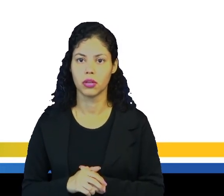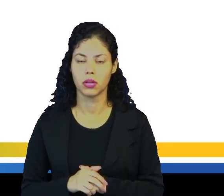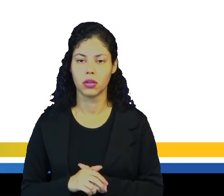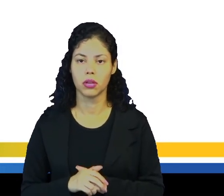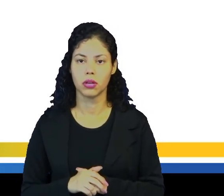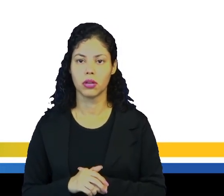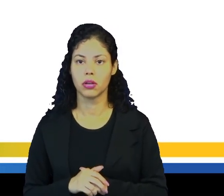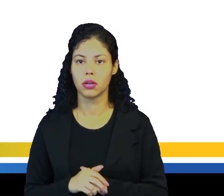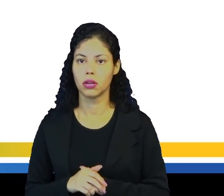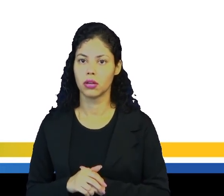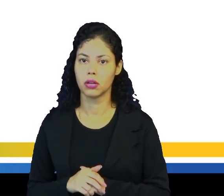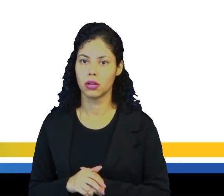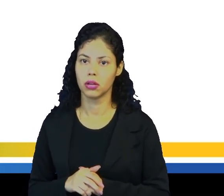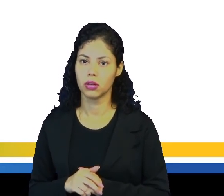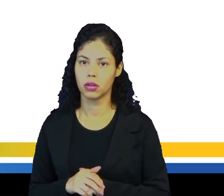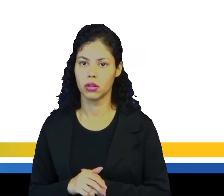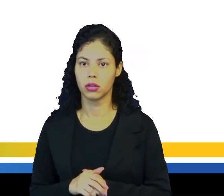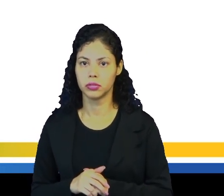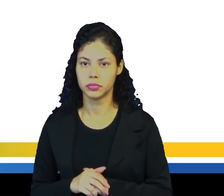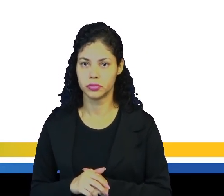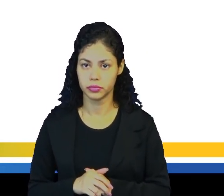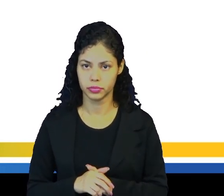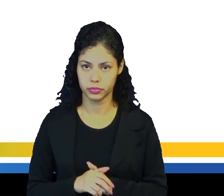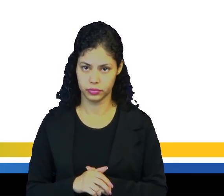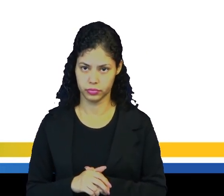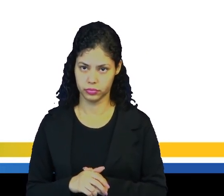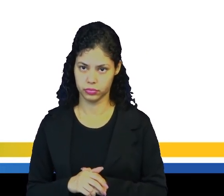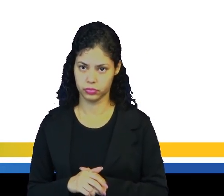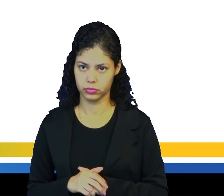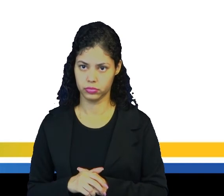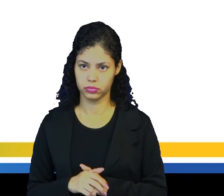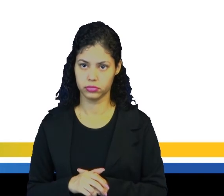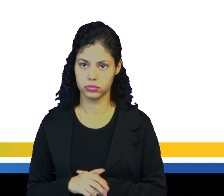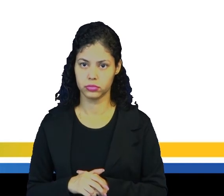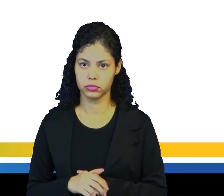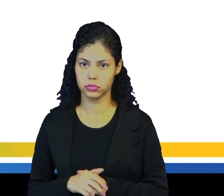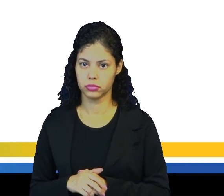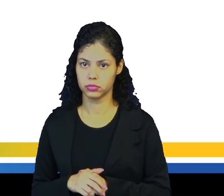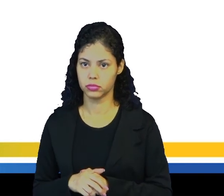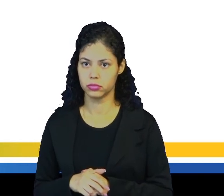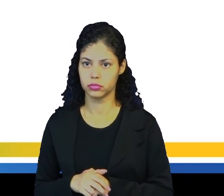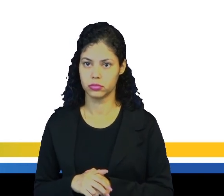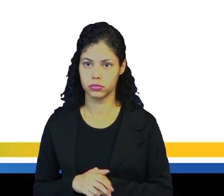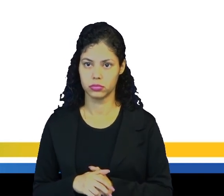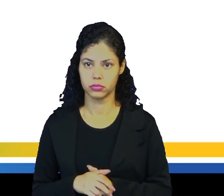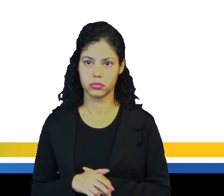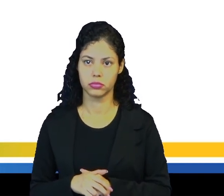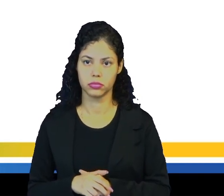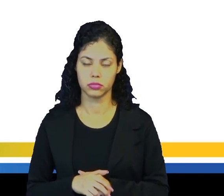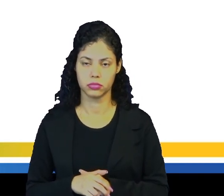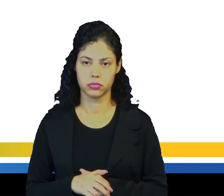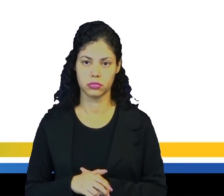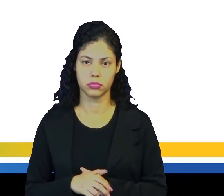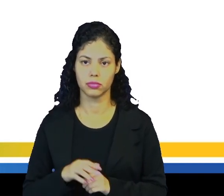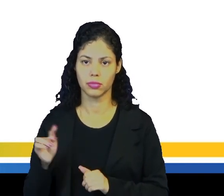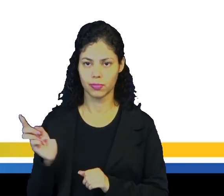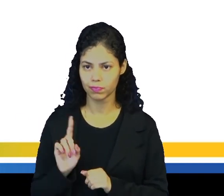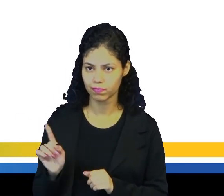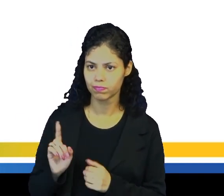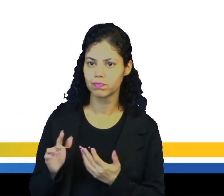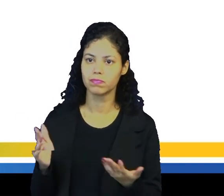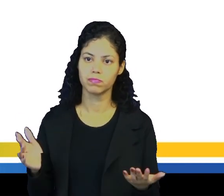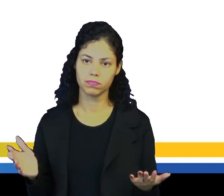Na terceira, nós temos, oh no, Shivam yelled. Why didn't you tell me I'm late? Oh no,